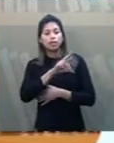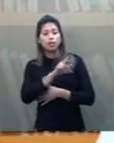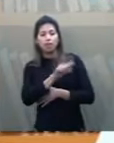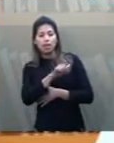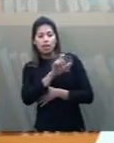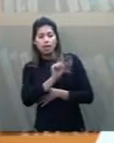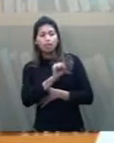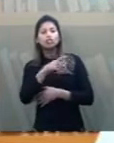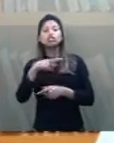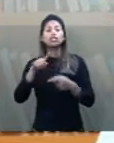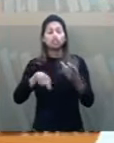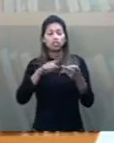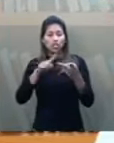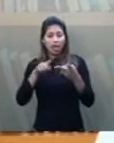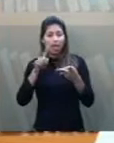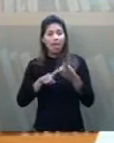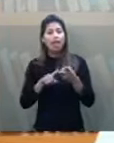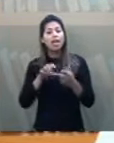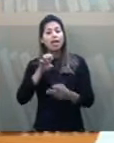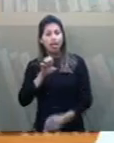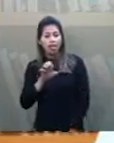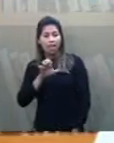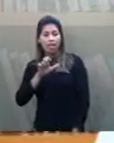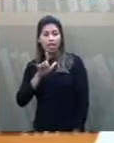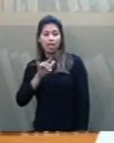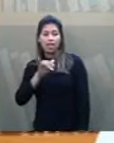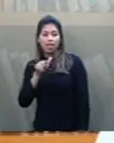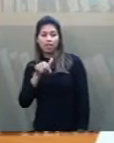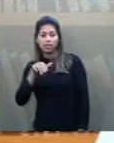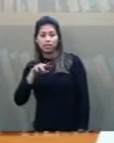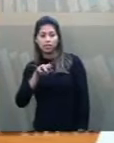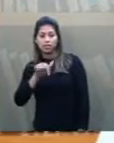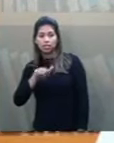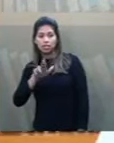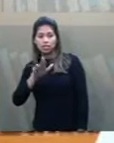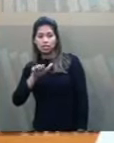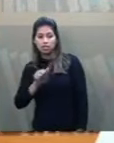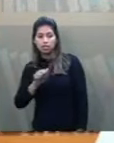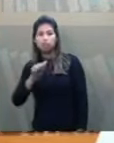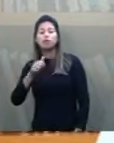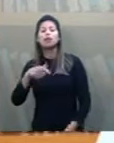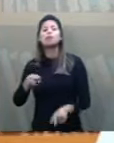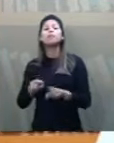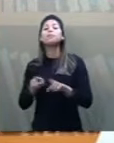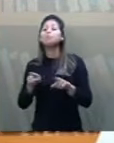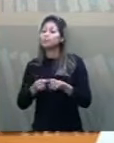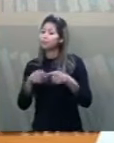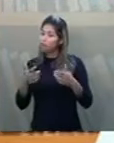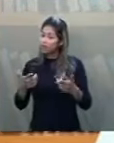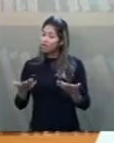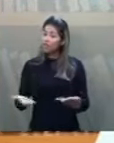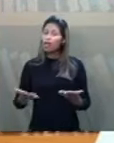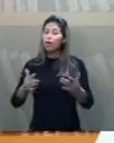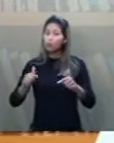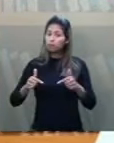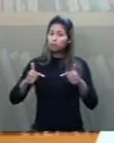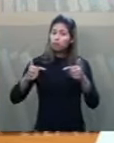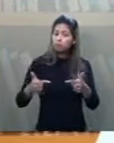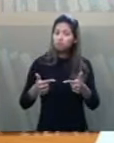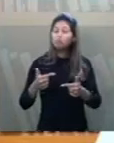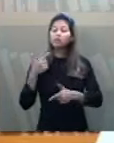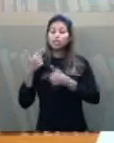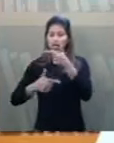atual, Elisiana Gama. O trabalho da bancada feminina é exemplar na